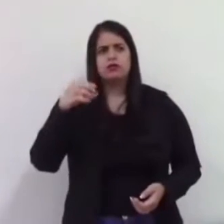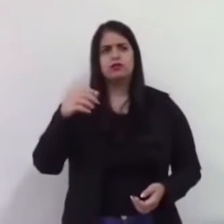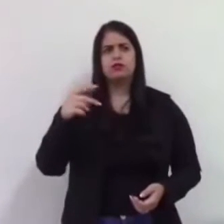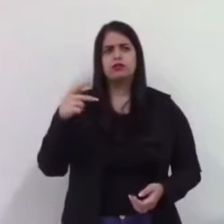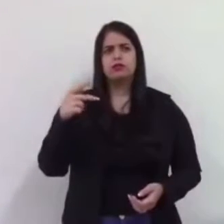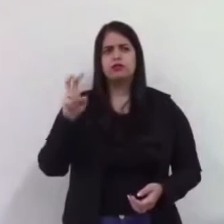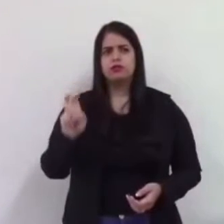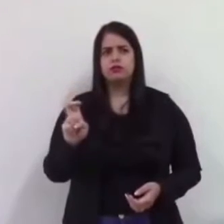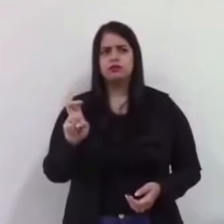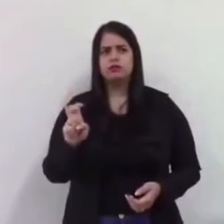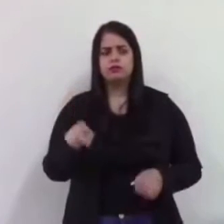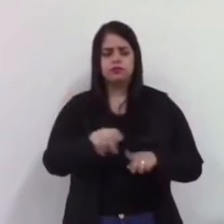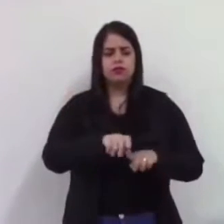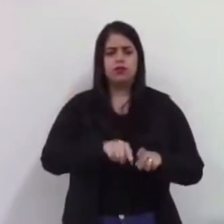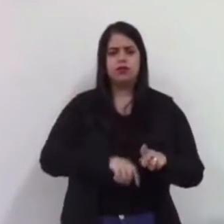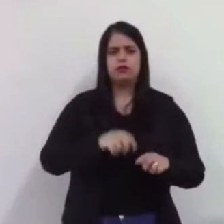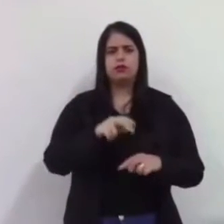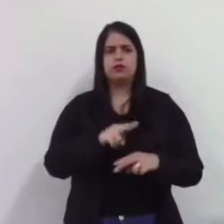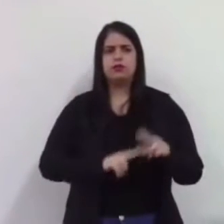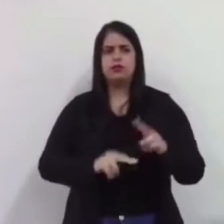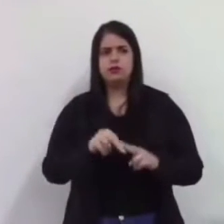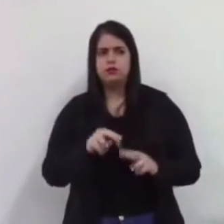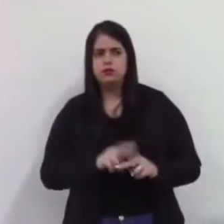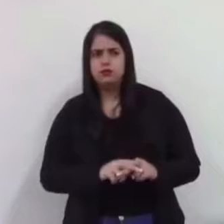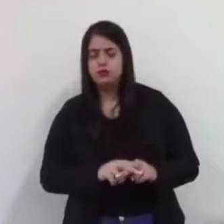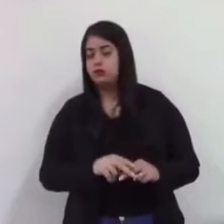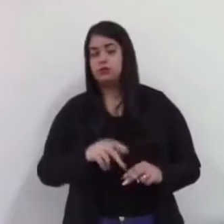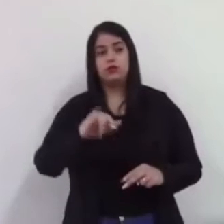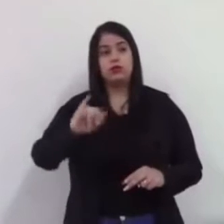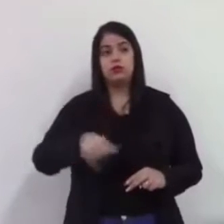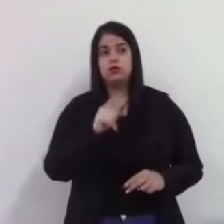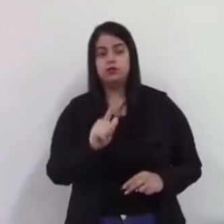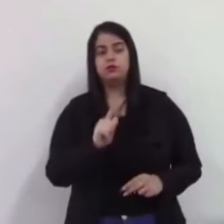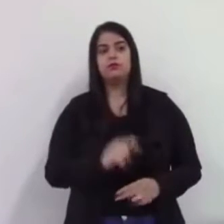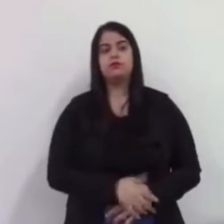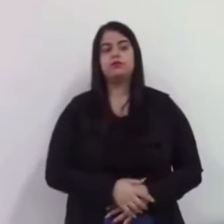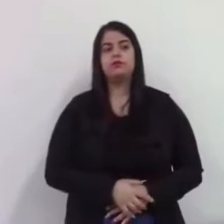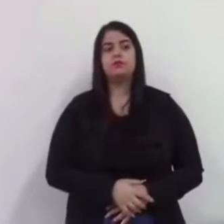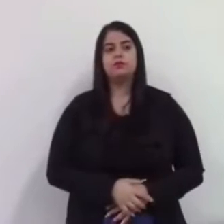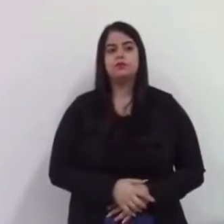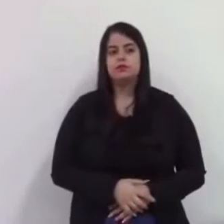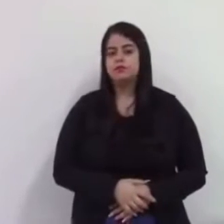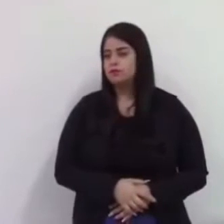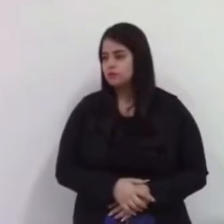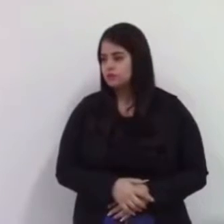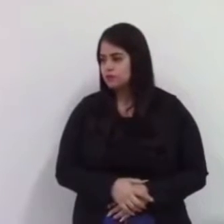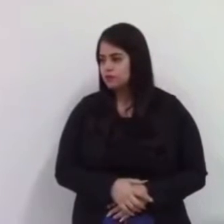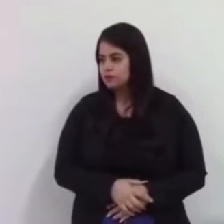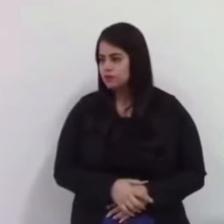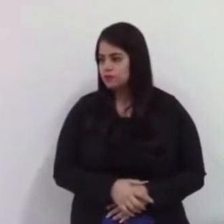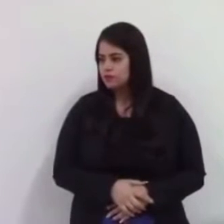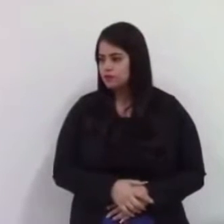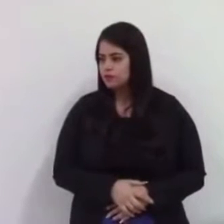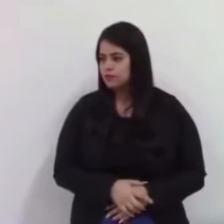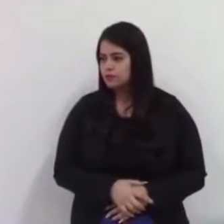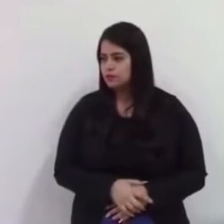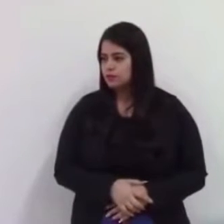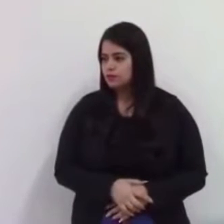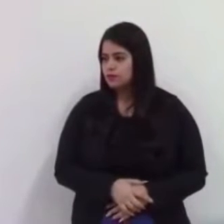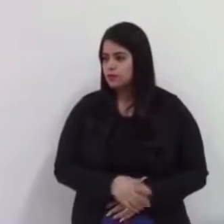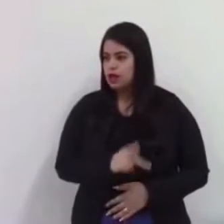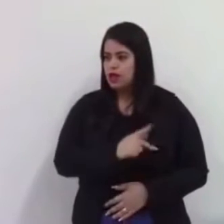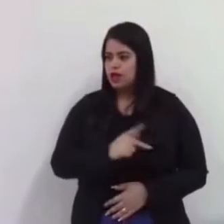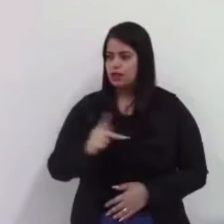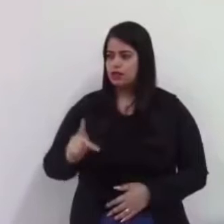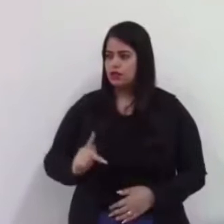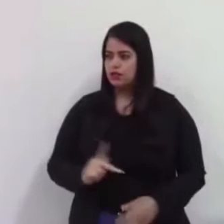né? Lá no Joaquim da Costa, ao lado lá do meu, do Adailto 1 e Adailto 2